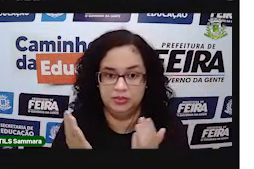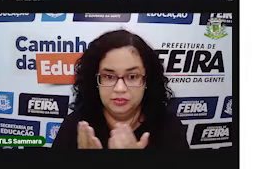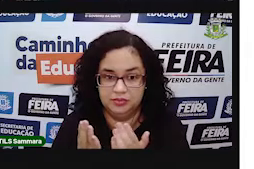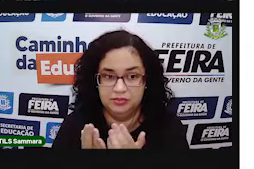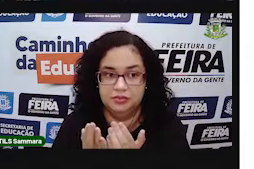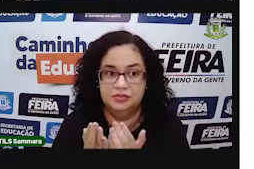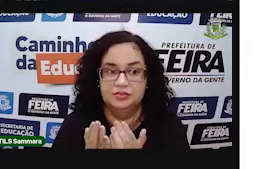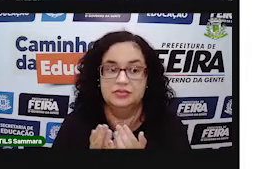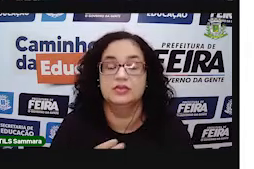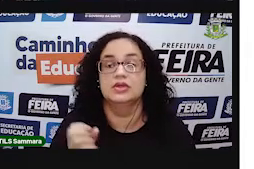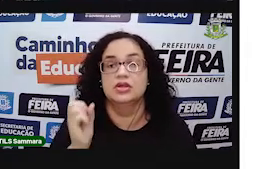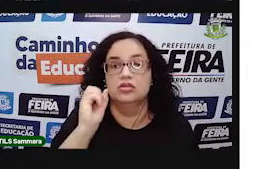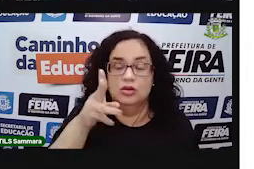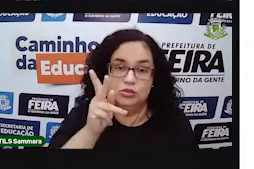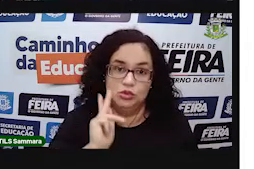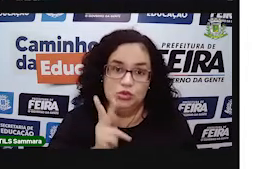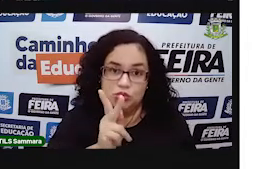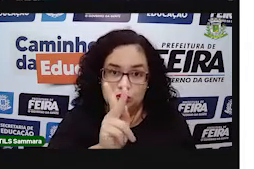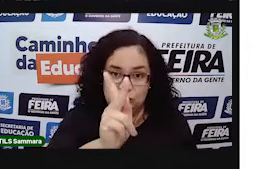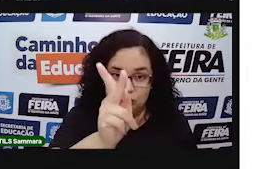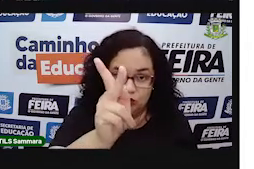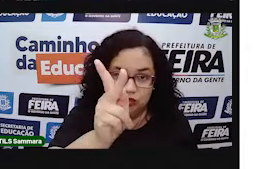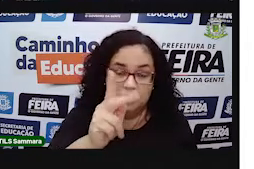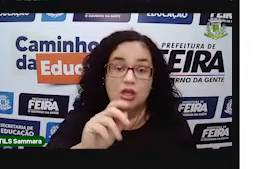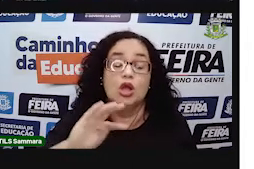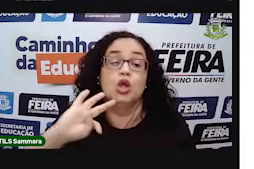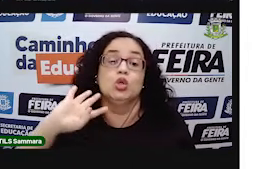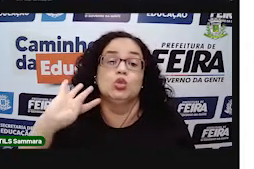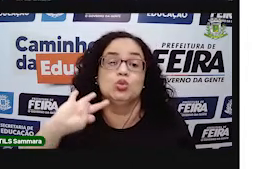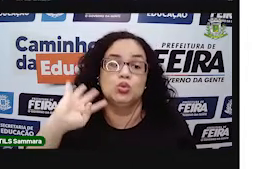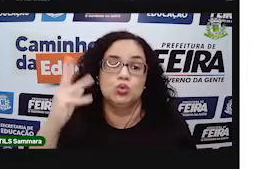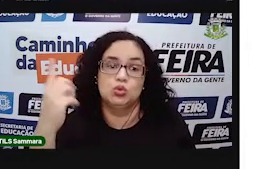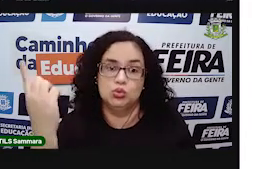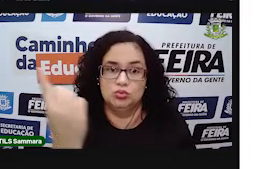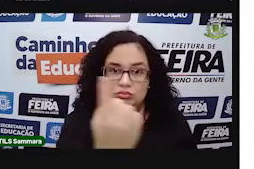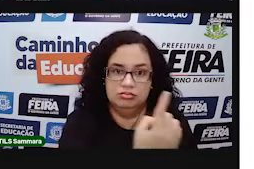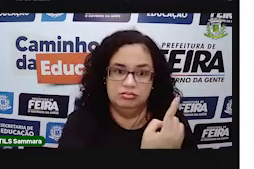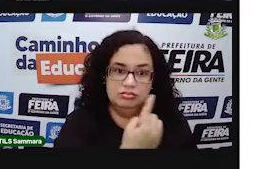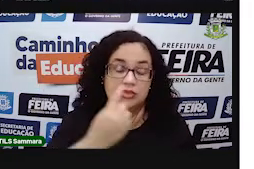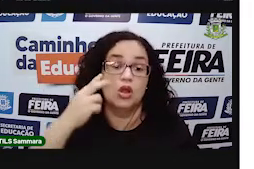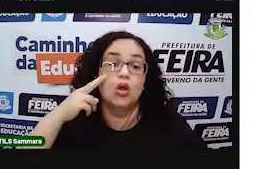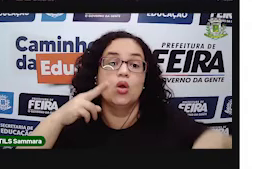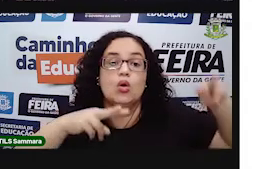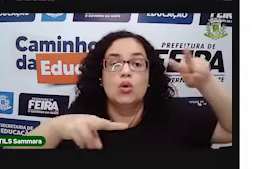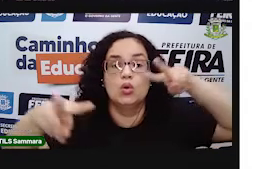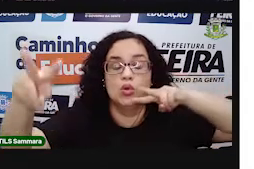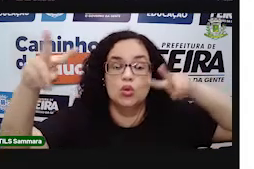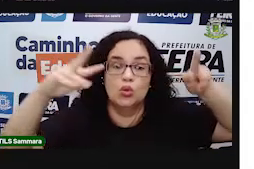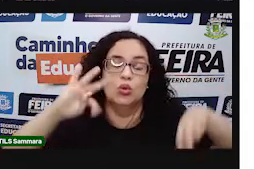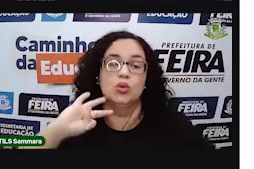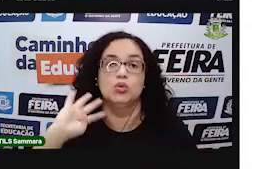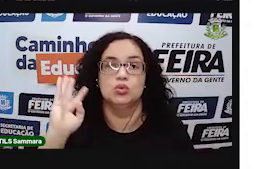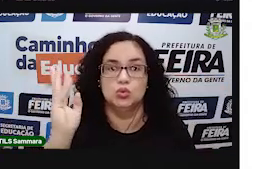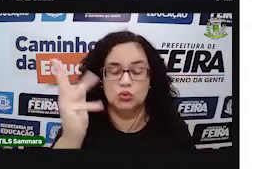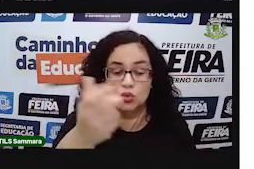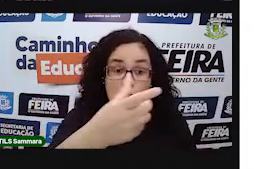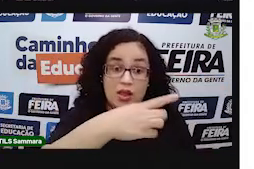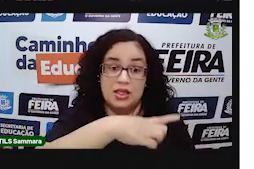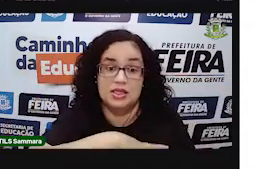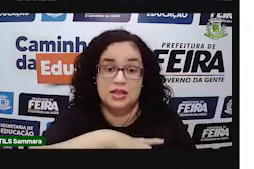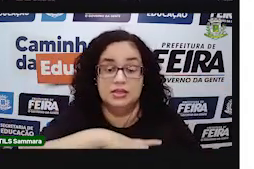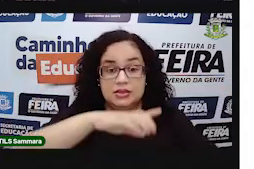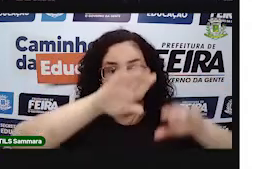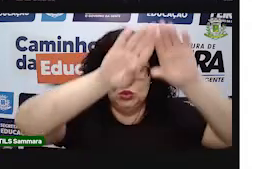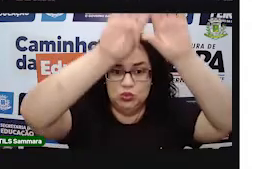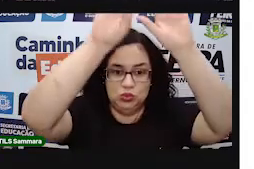Então vamos lá, vamos que vamos. Tudo à nossa volta, se nós olharmos à nossa volta, absolutamente tudo tem